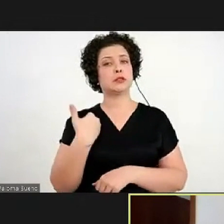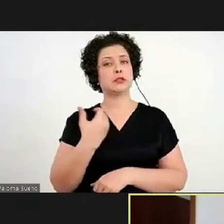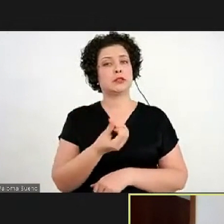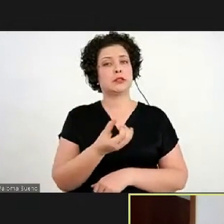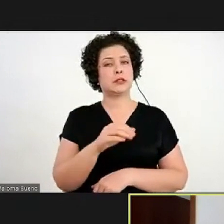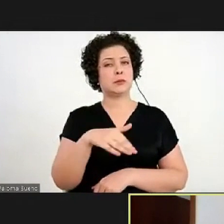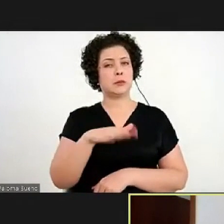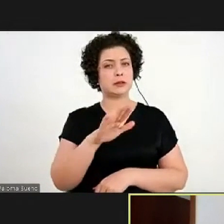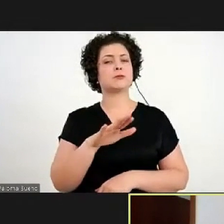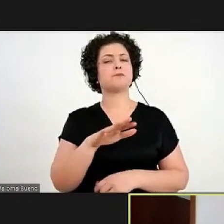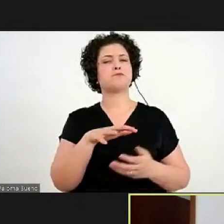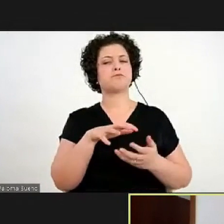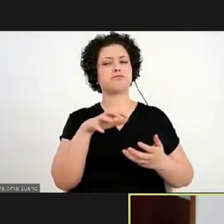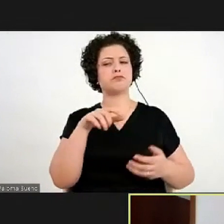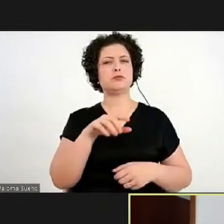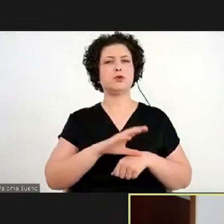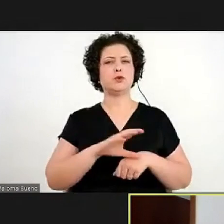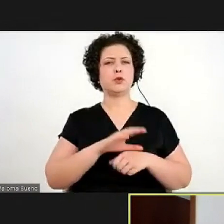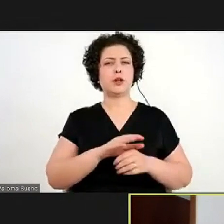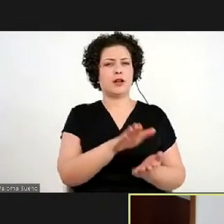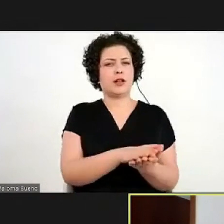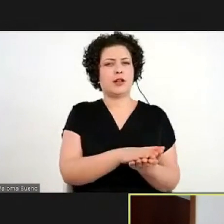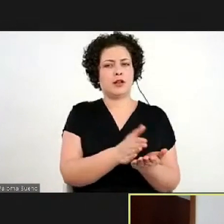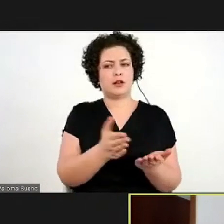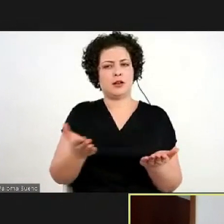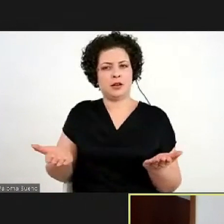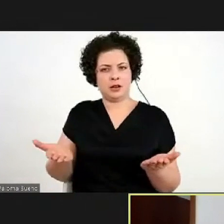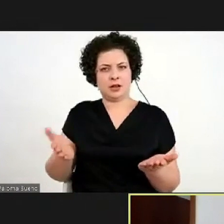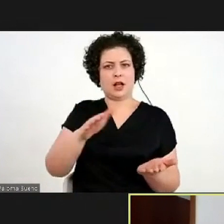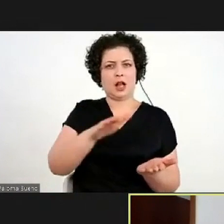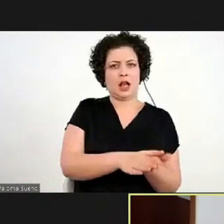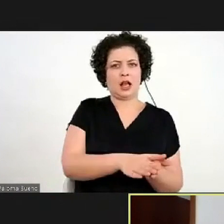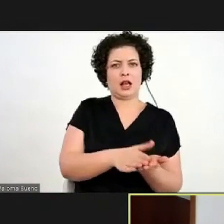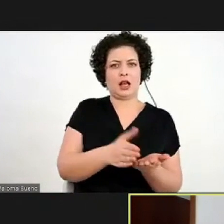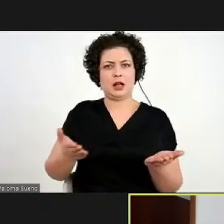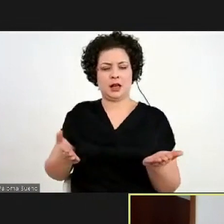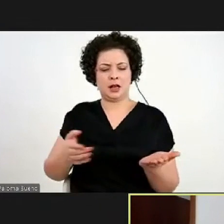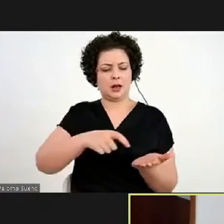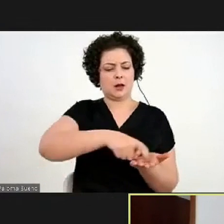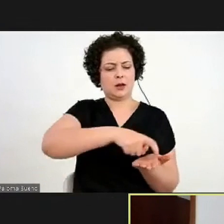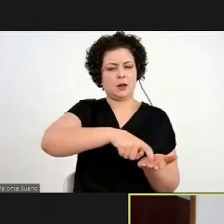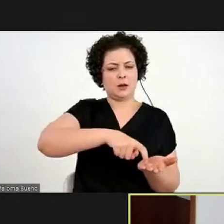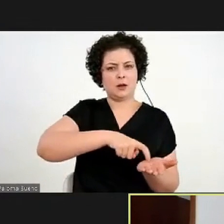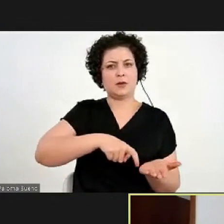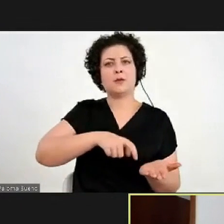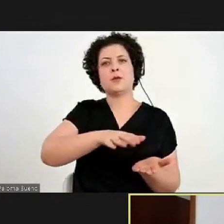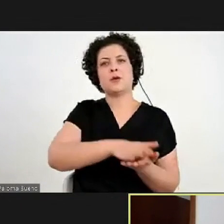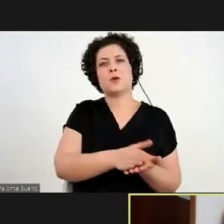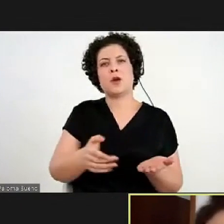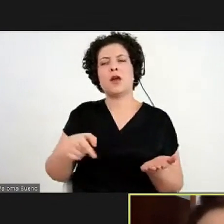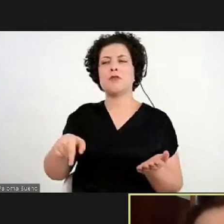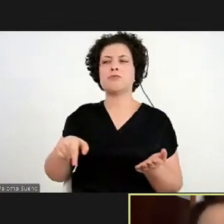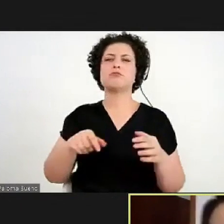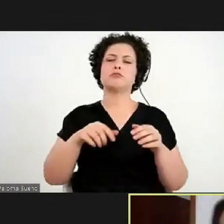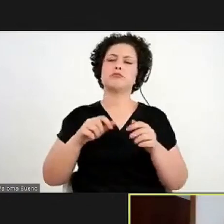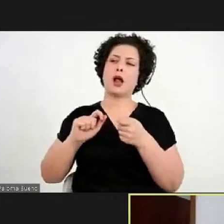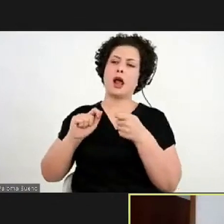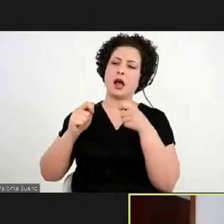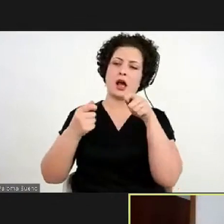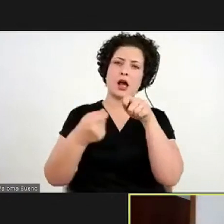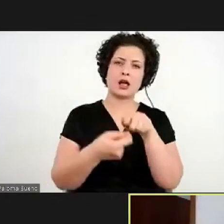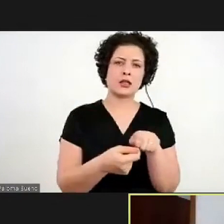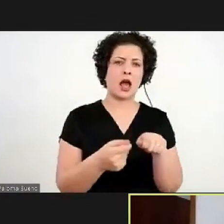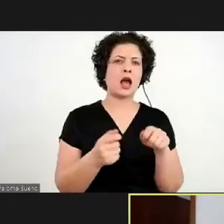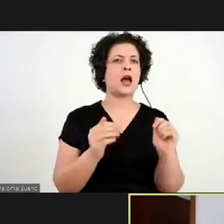era um curso de xilogravura, eu fui adequando para esse estado remoto, para situação